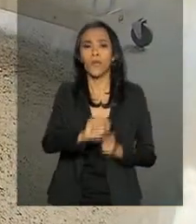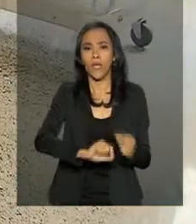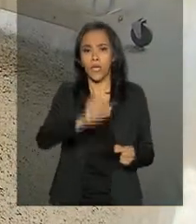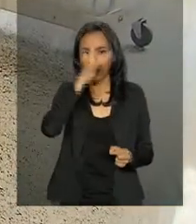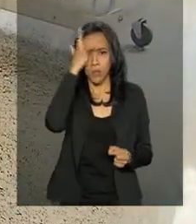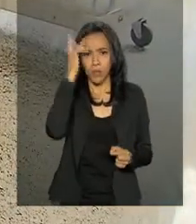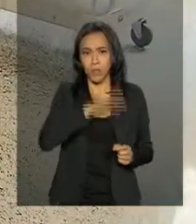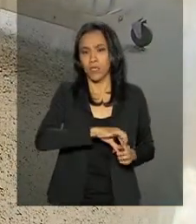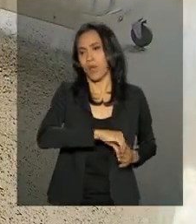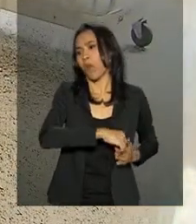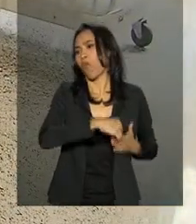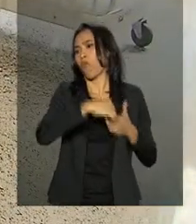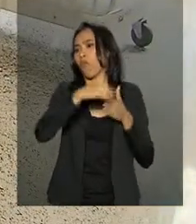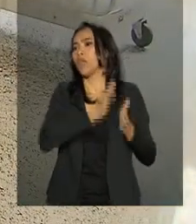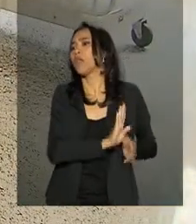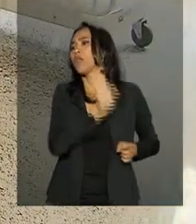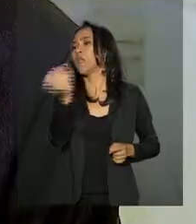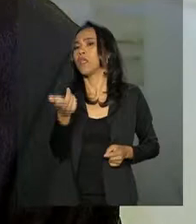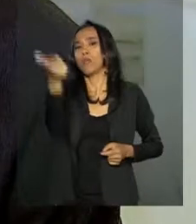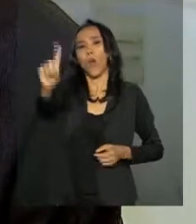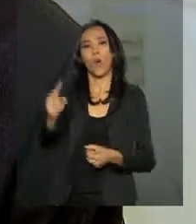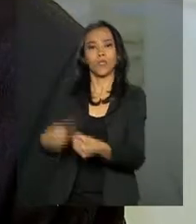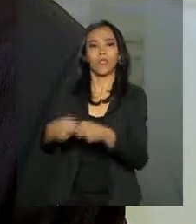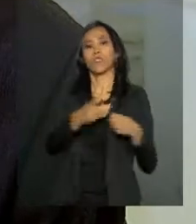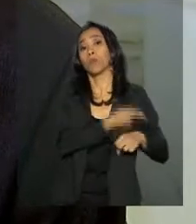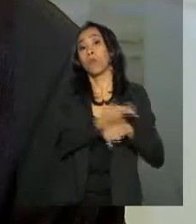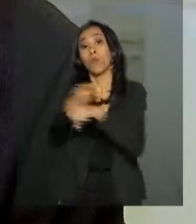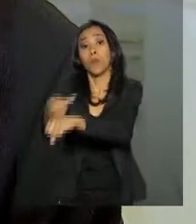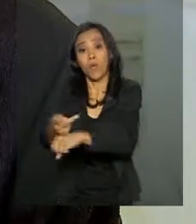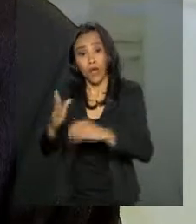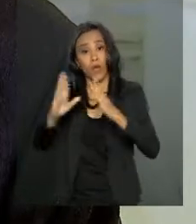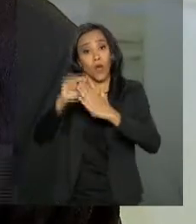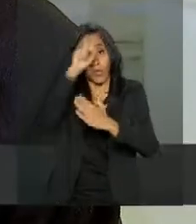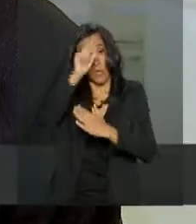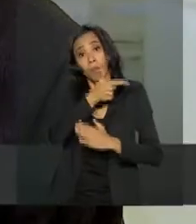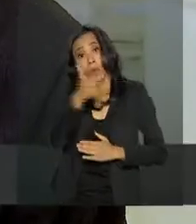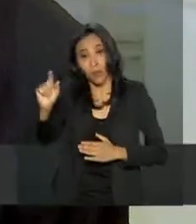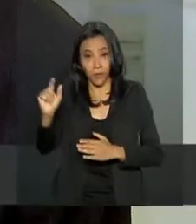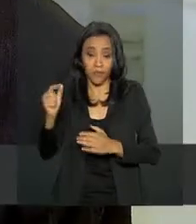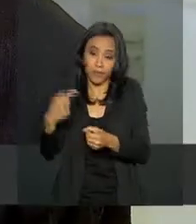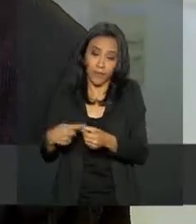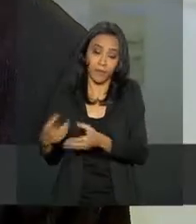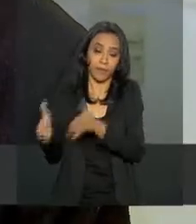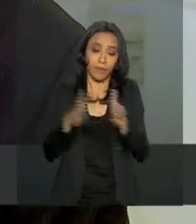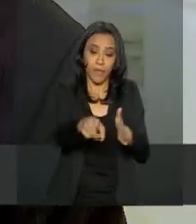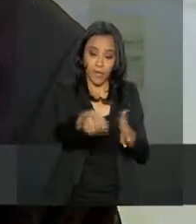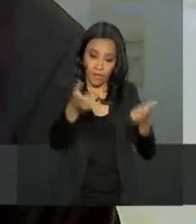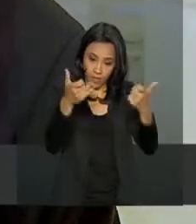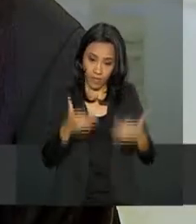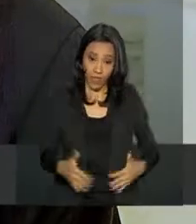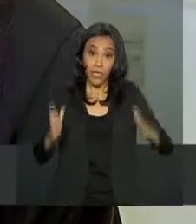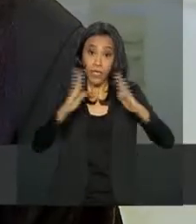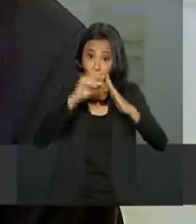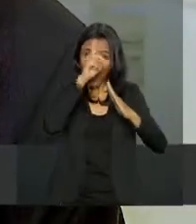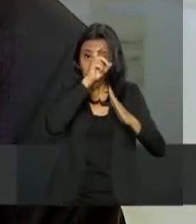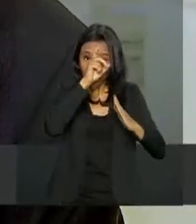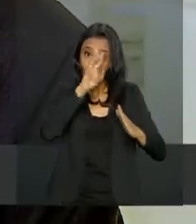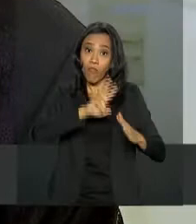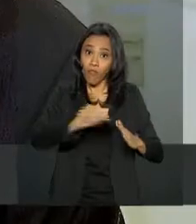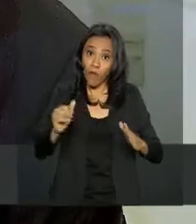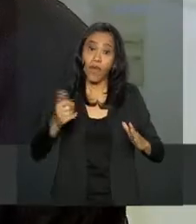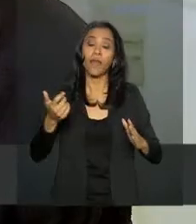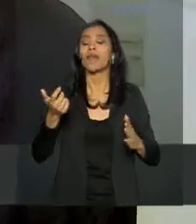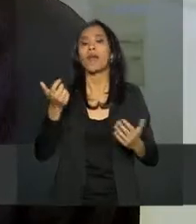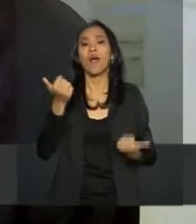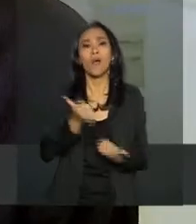pacientes para outras cidades. Esse hospital vai desafogar essas UPAs e vai apoiar o hospital de urgências que